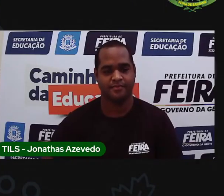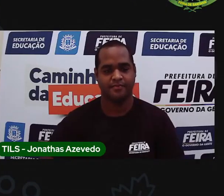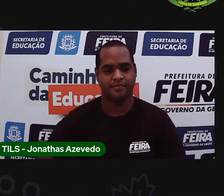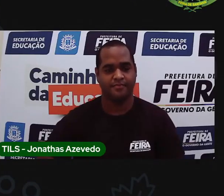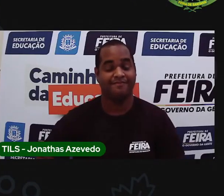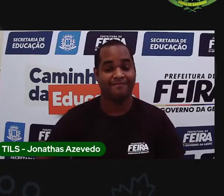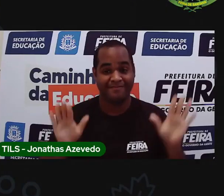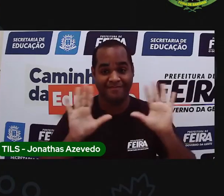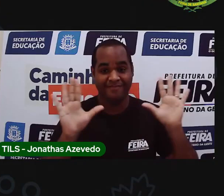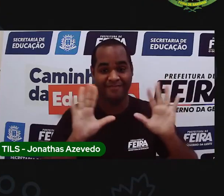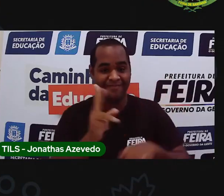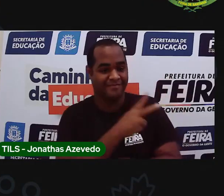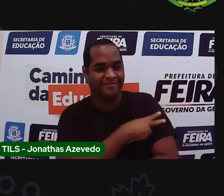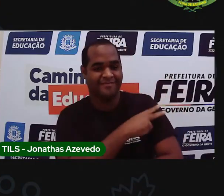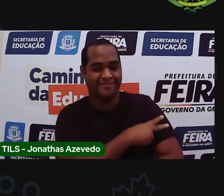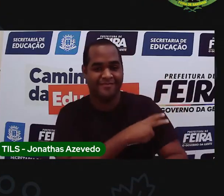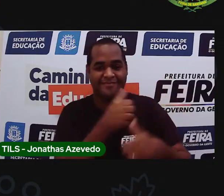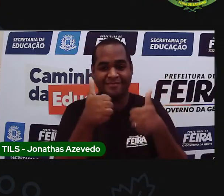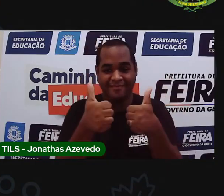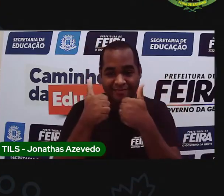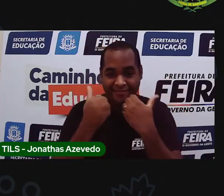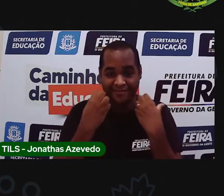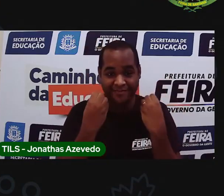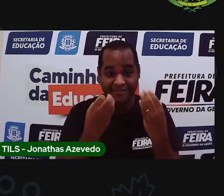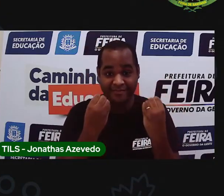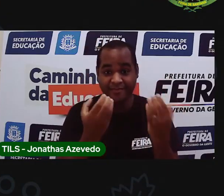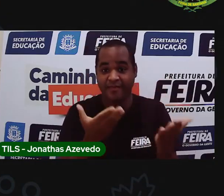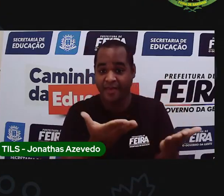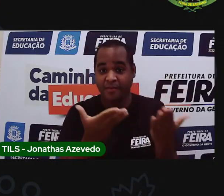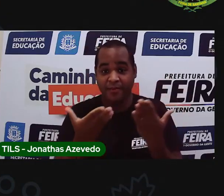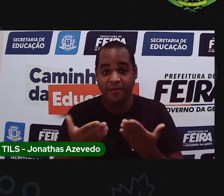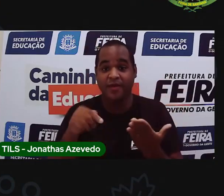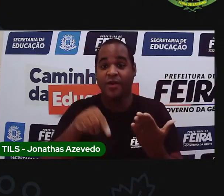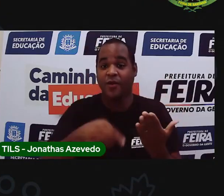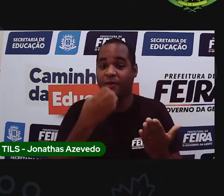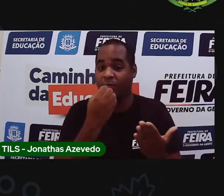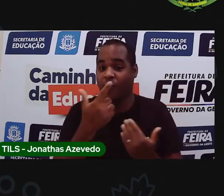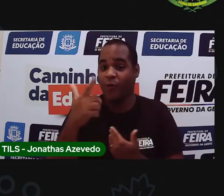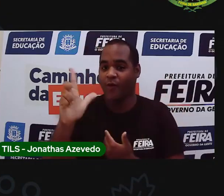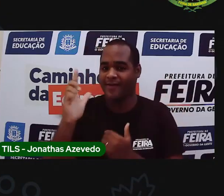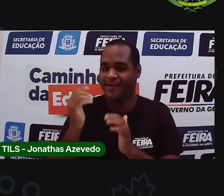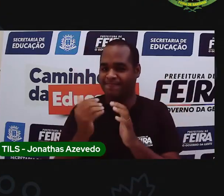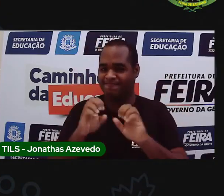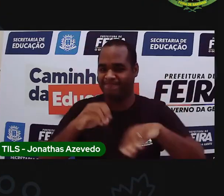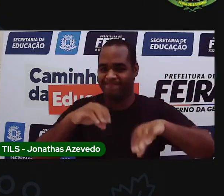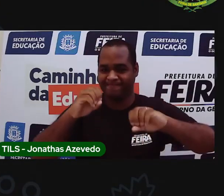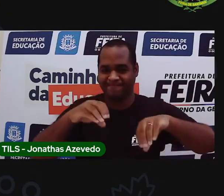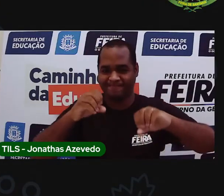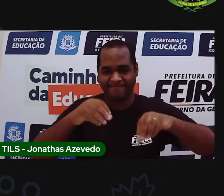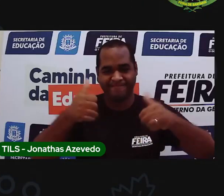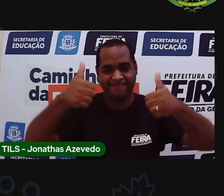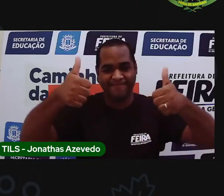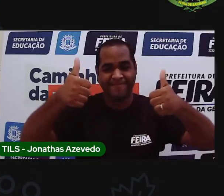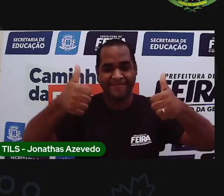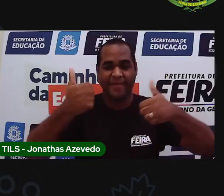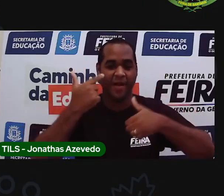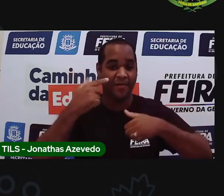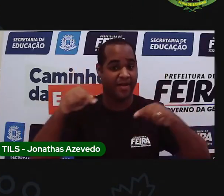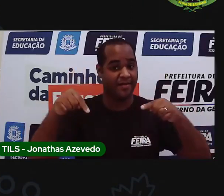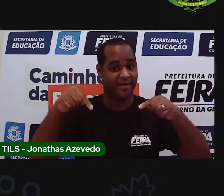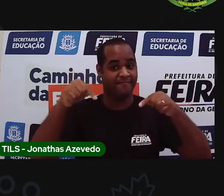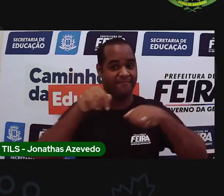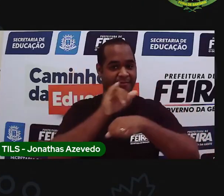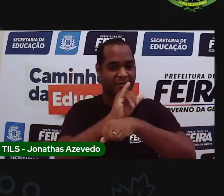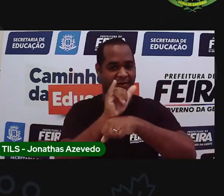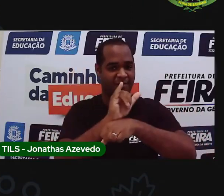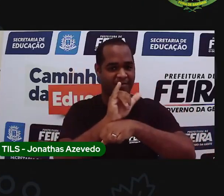Olá, segundo ano! Bem-vindos a mais uma aula no nosso canal de